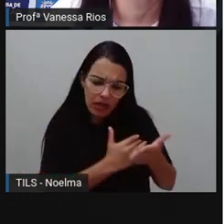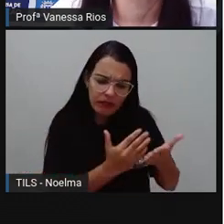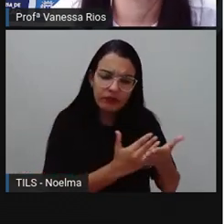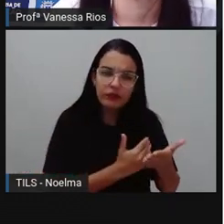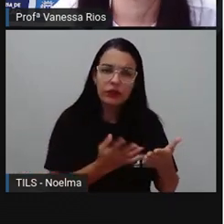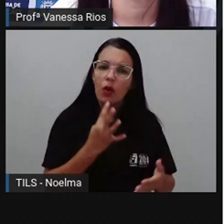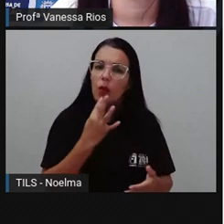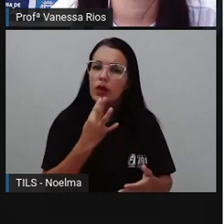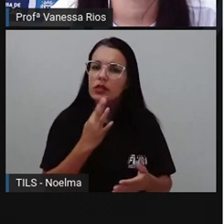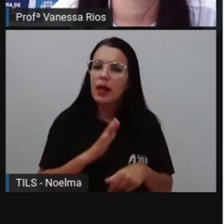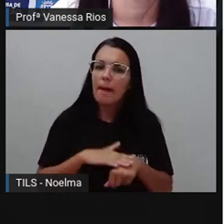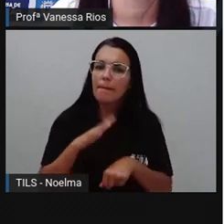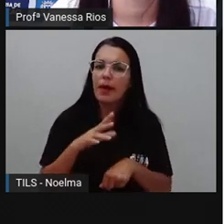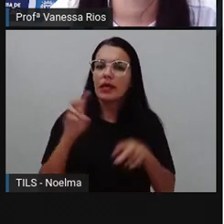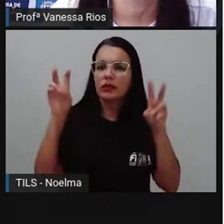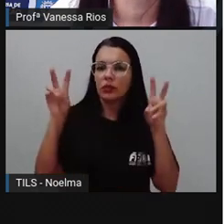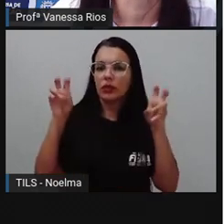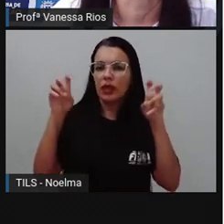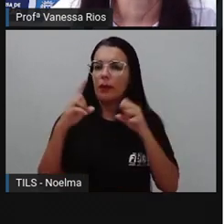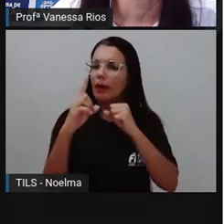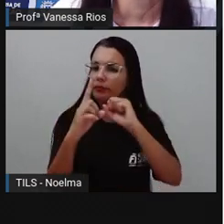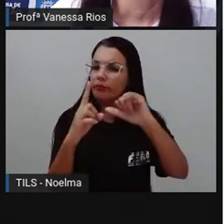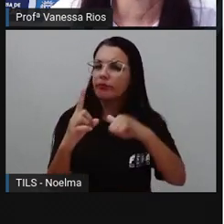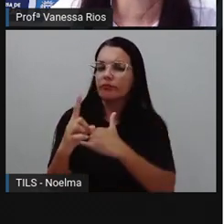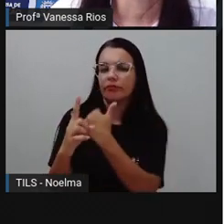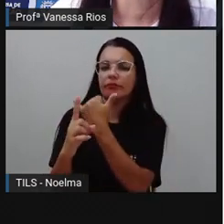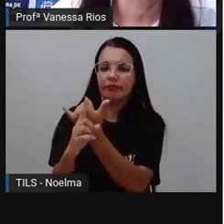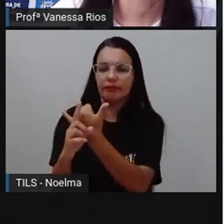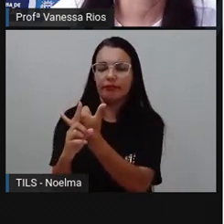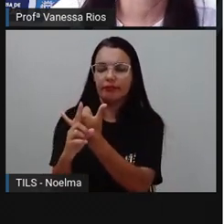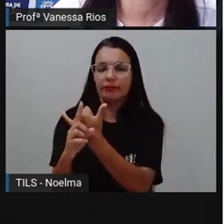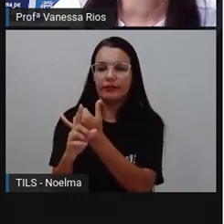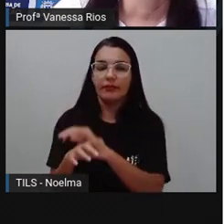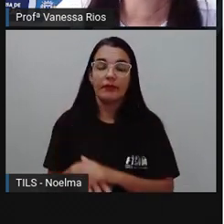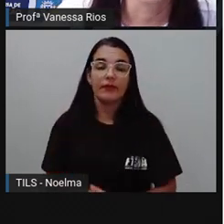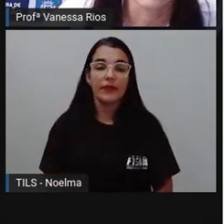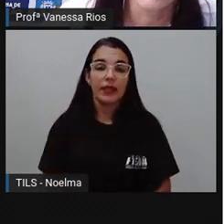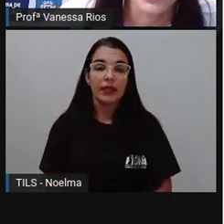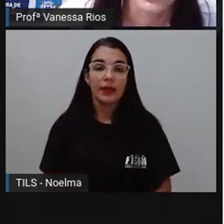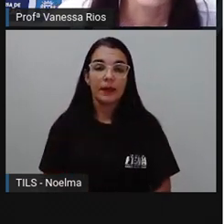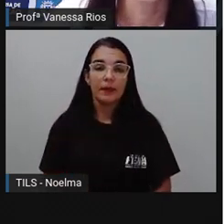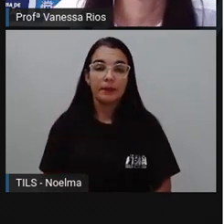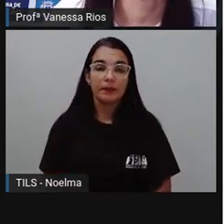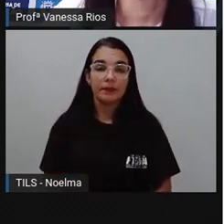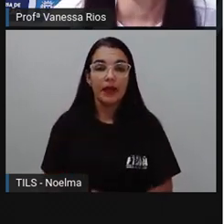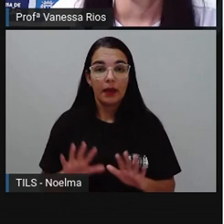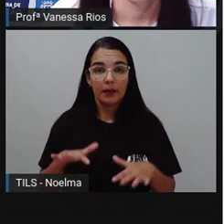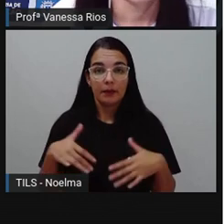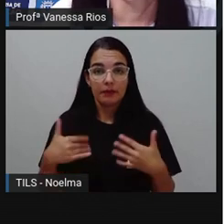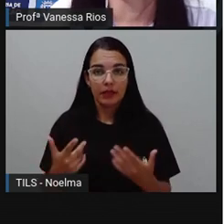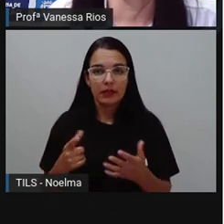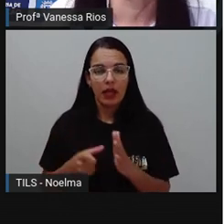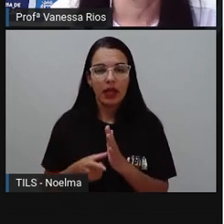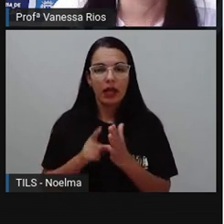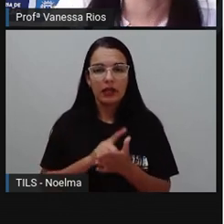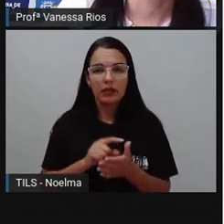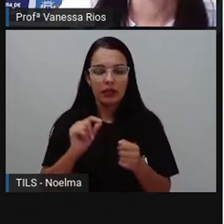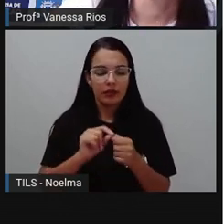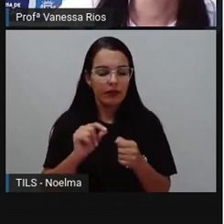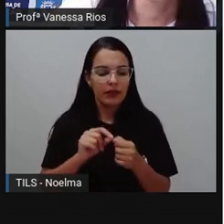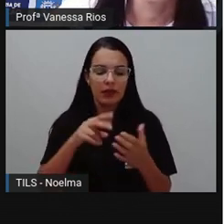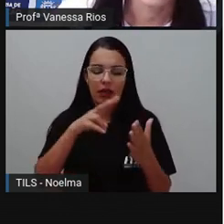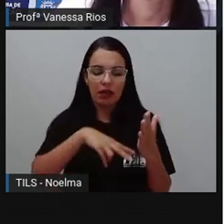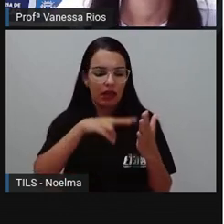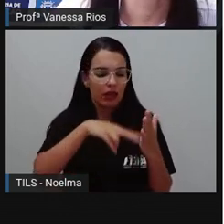sobre esse tema, sobre o bullying. Mas, aí, antes de fazermos a leitura da revista ou de